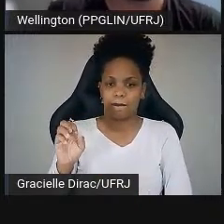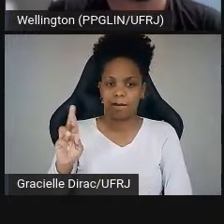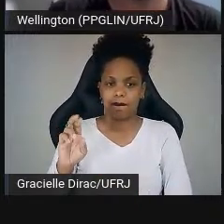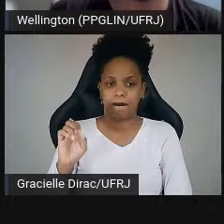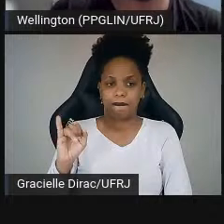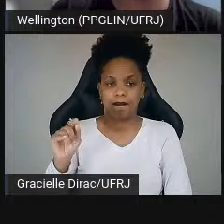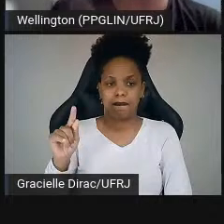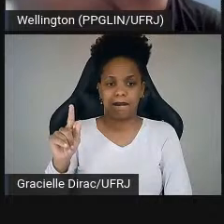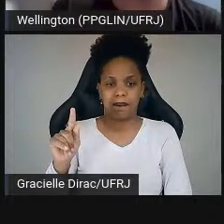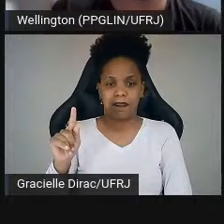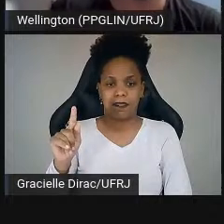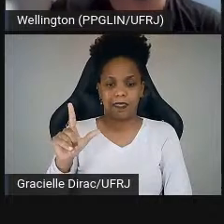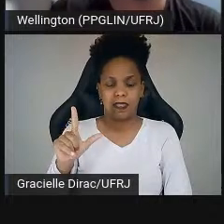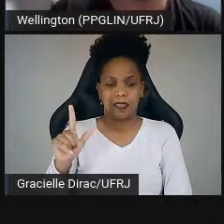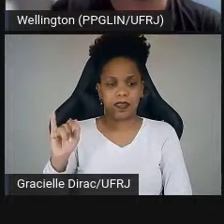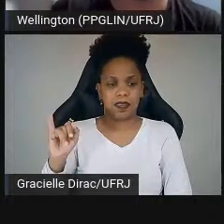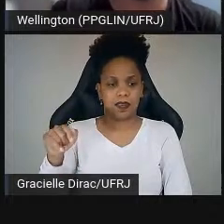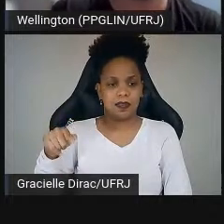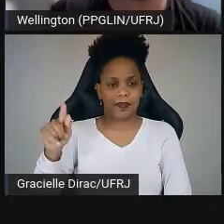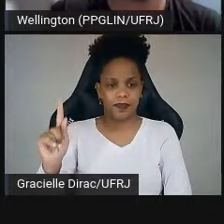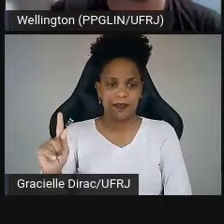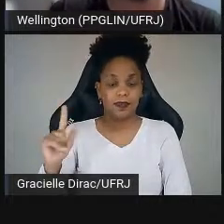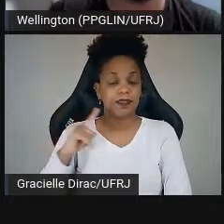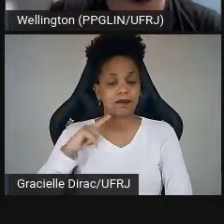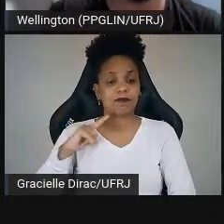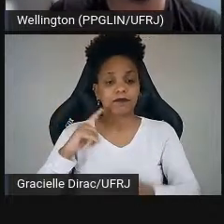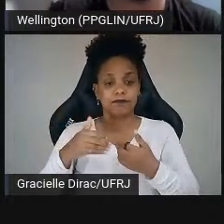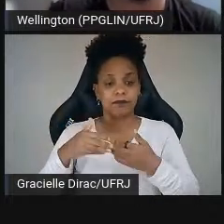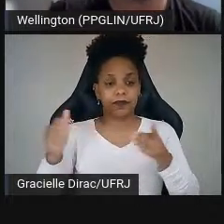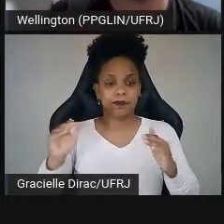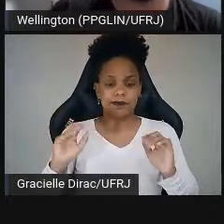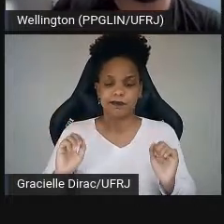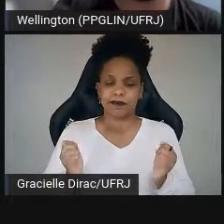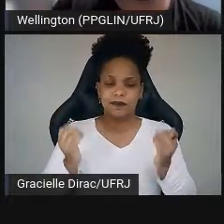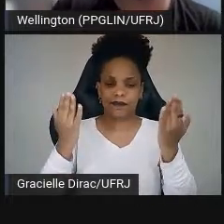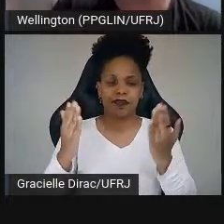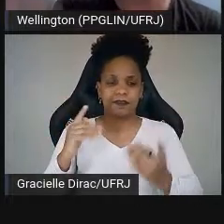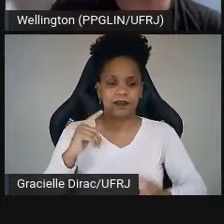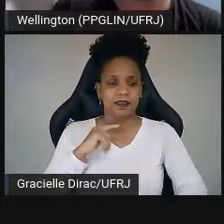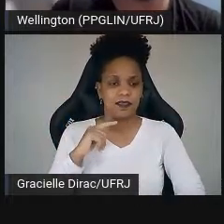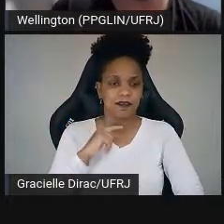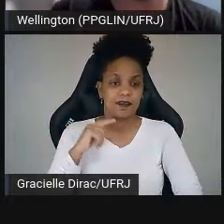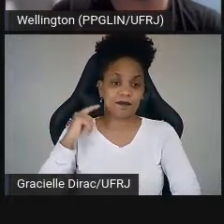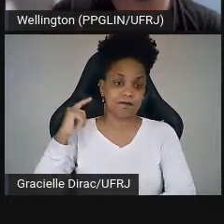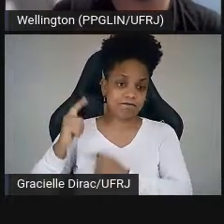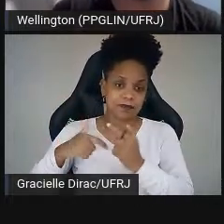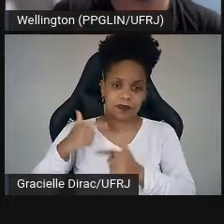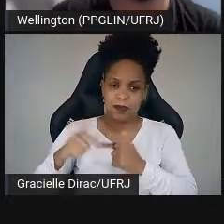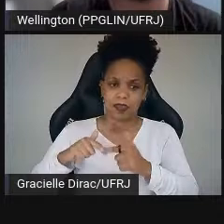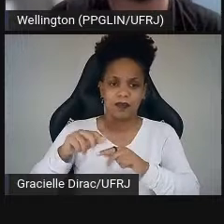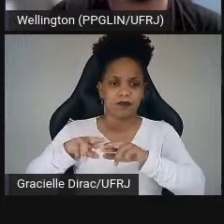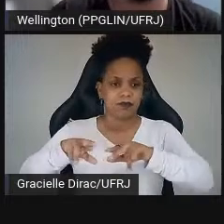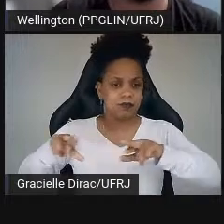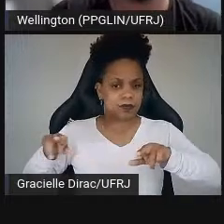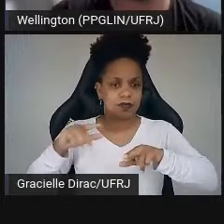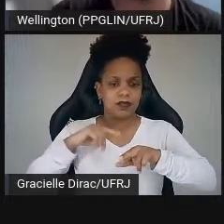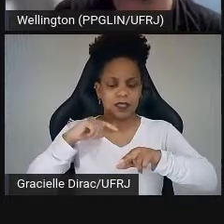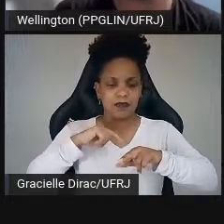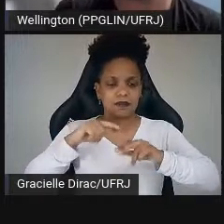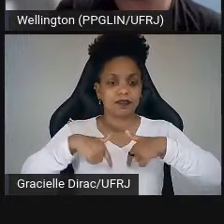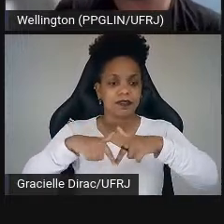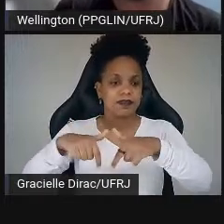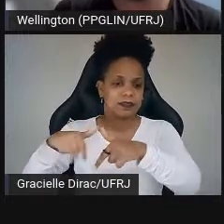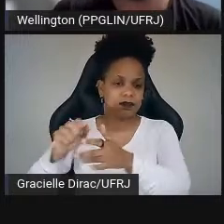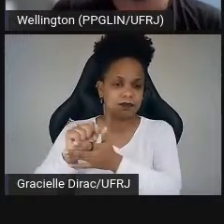é fazer a abertura dos eventos, a abertura dos trabalhos anuais do nosso programa.